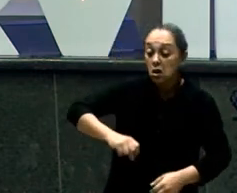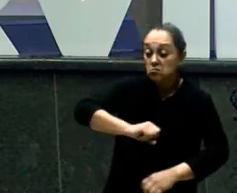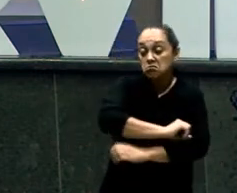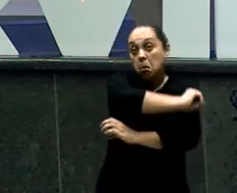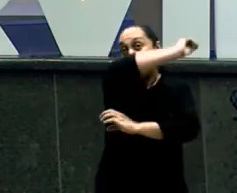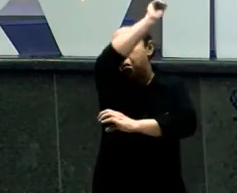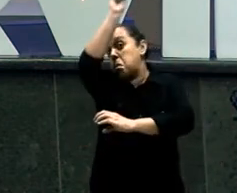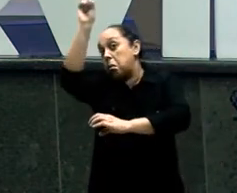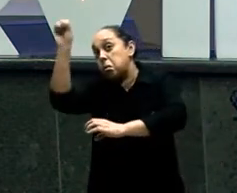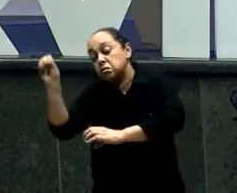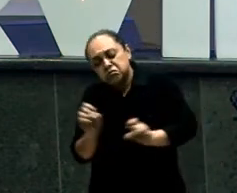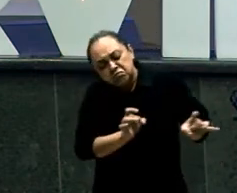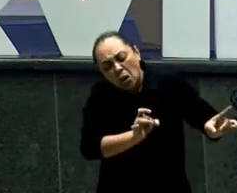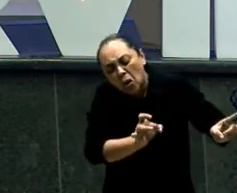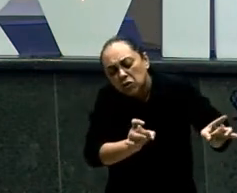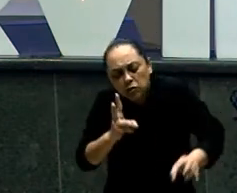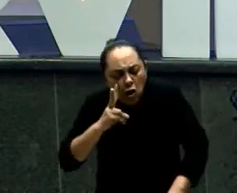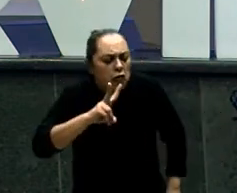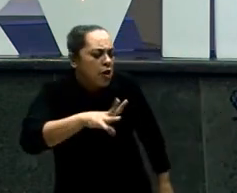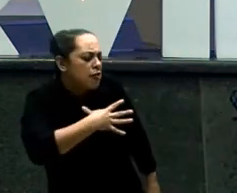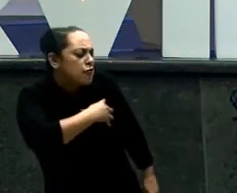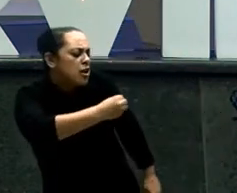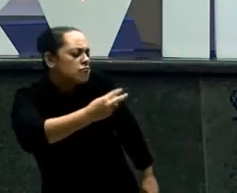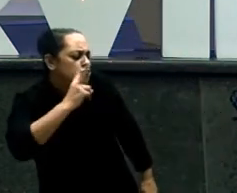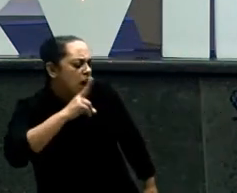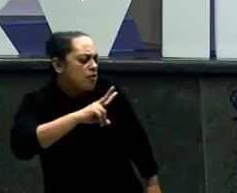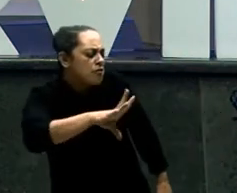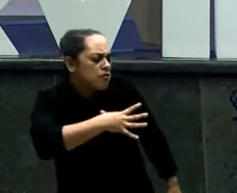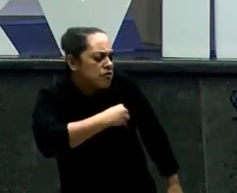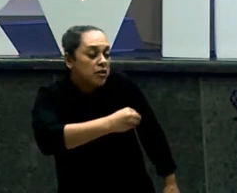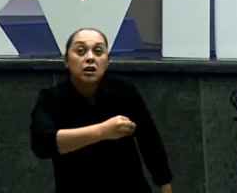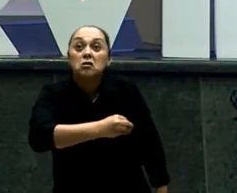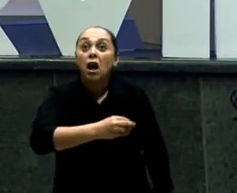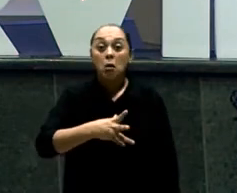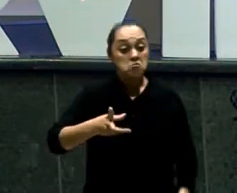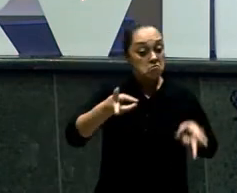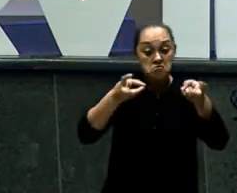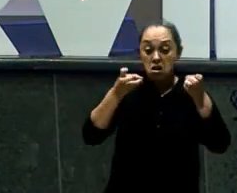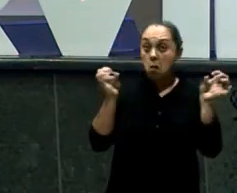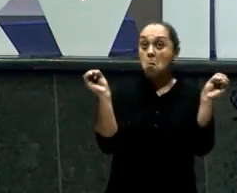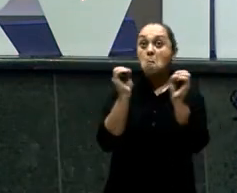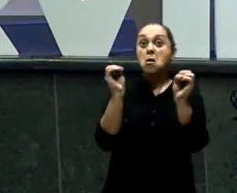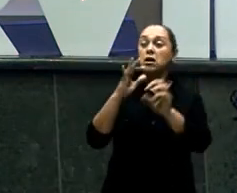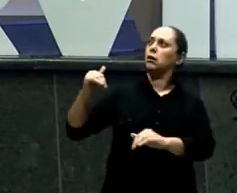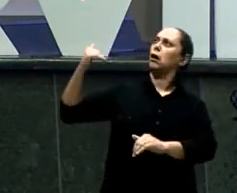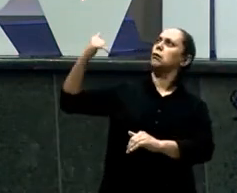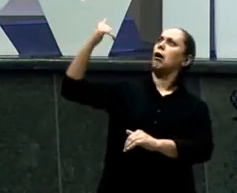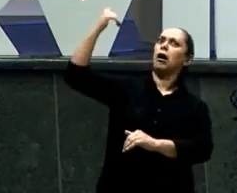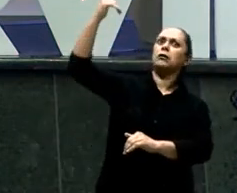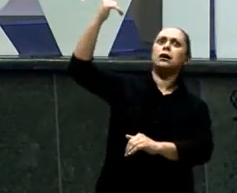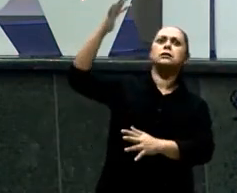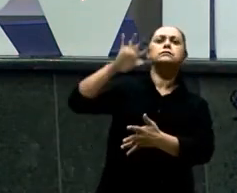acontece Você está com Quarenta anos Nas costas E o pai Está lá Dizendo assim Cadê as